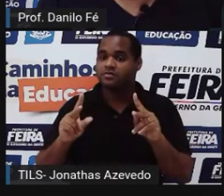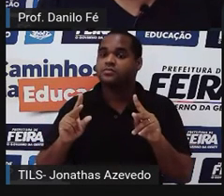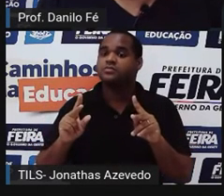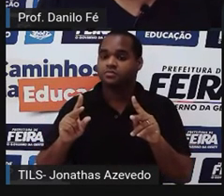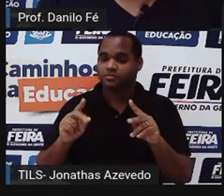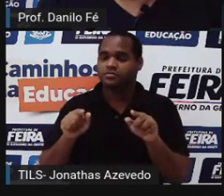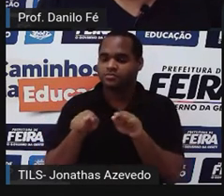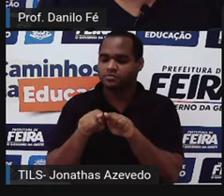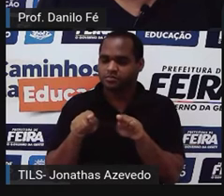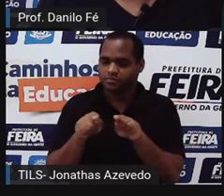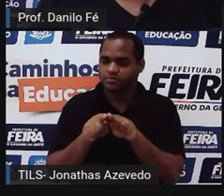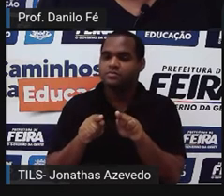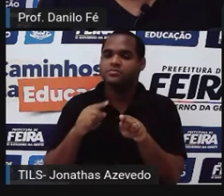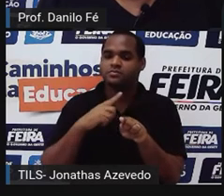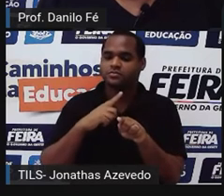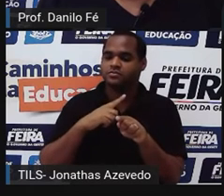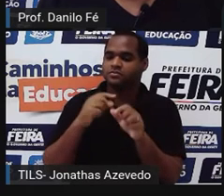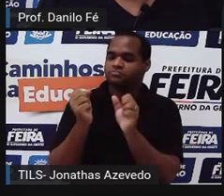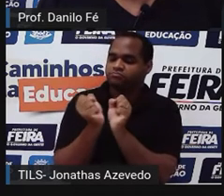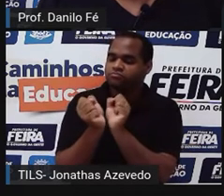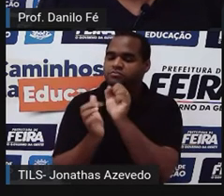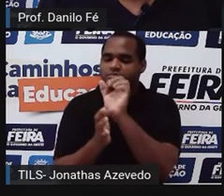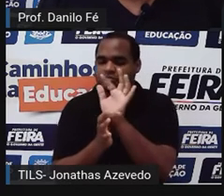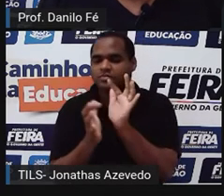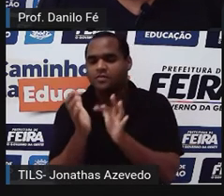abrir mão da escravidão. Bem,